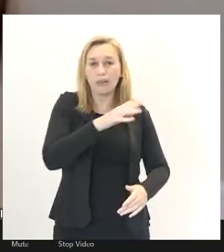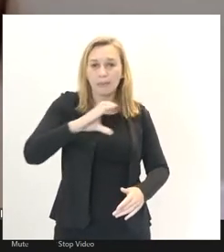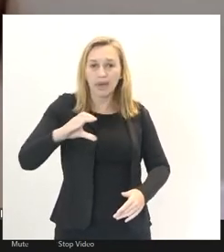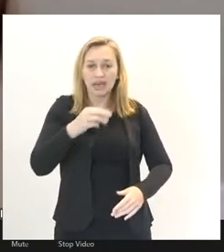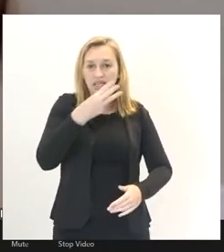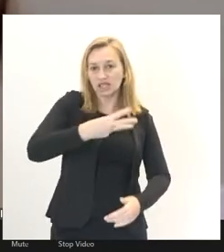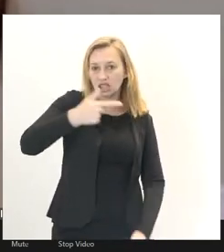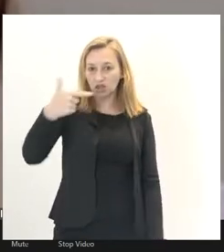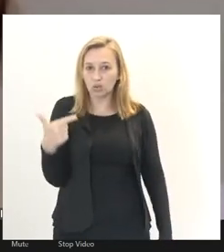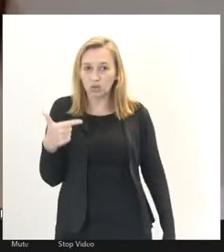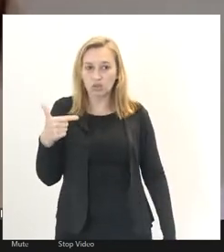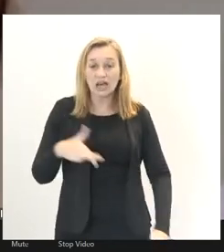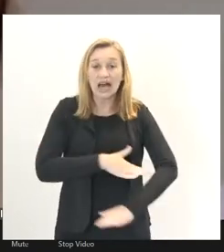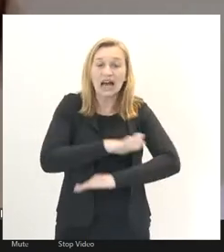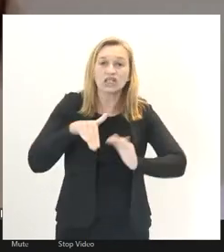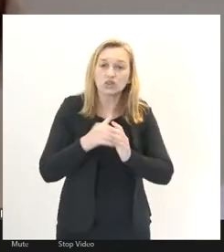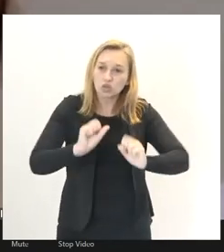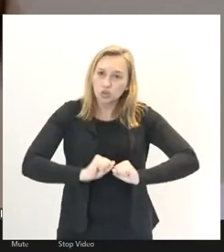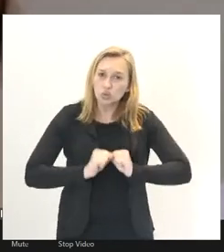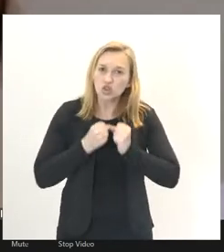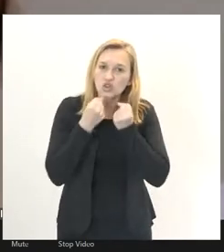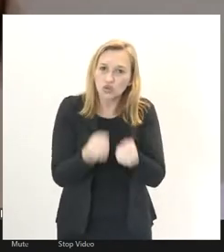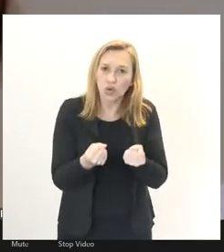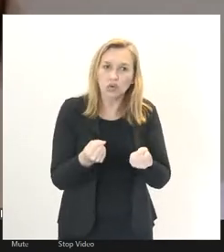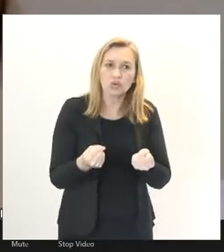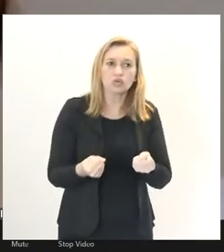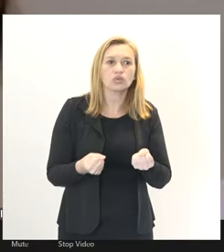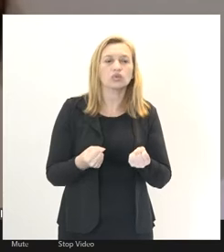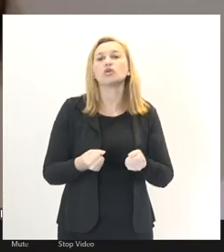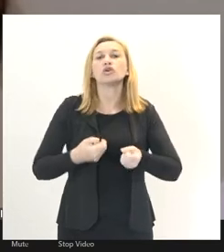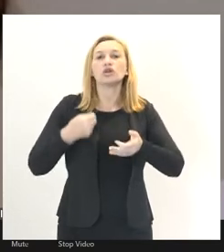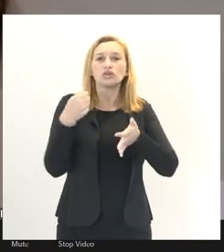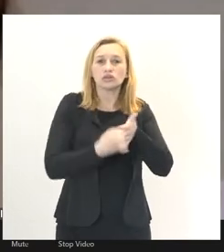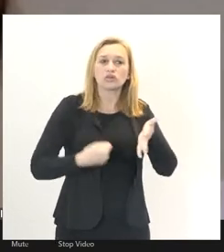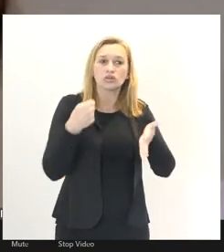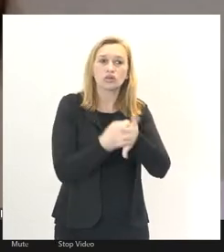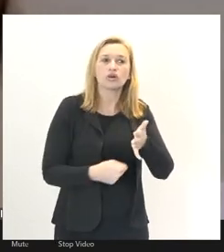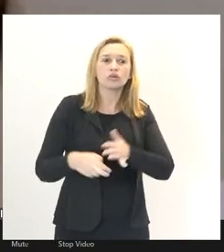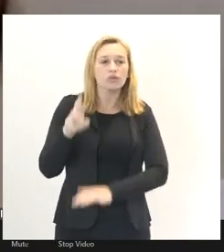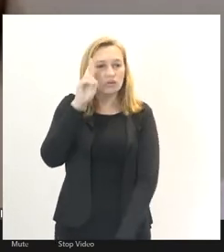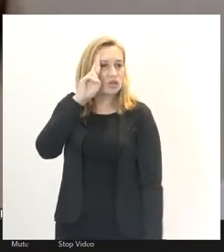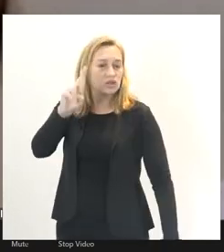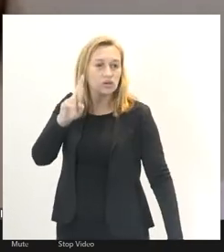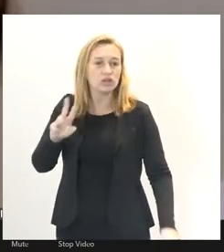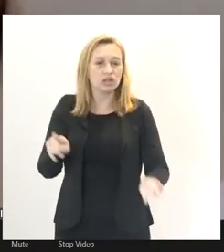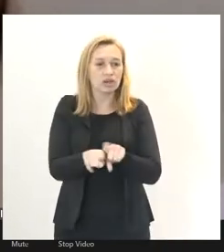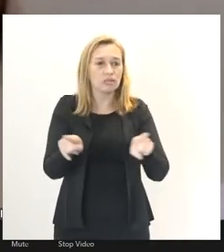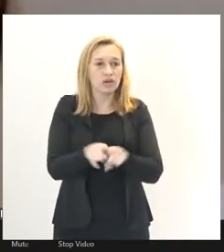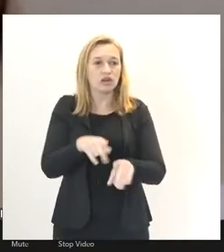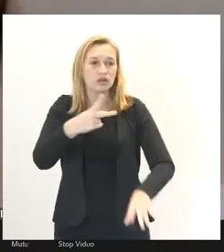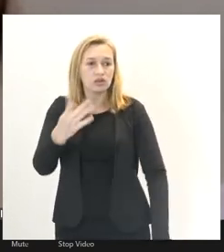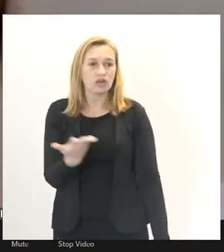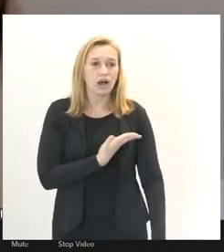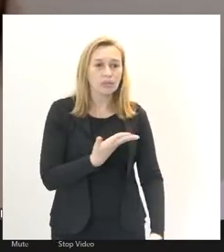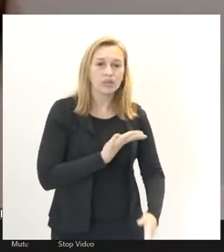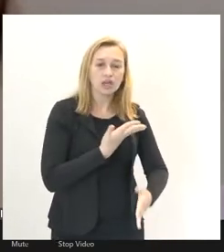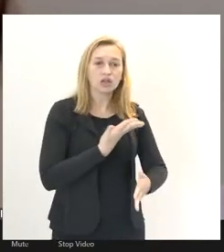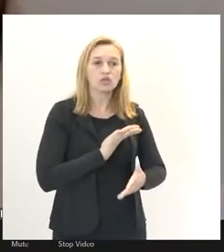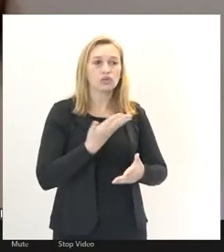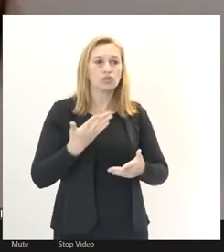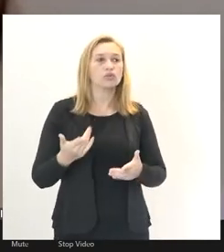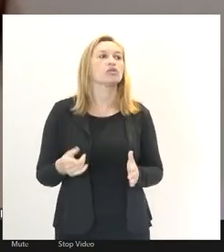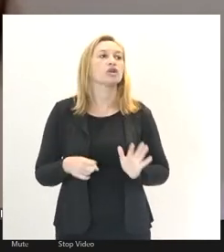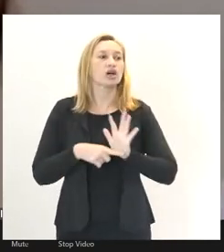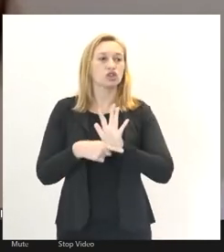unimos a todo o esforço praticado pelo senhor e pelos seus demais colegas em defesa do servidor